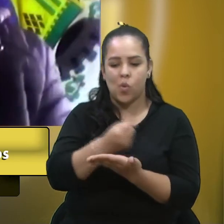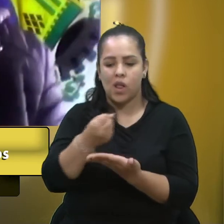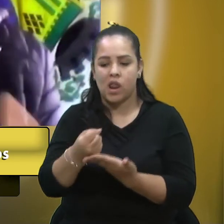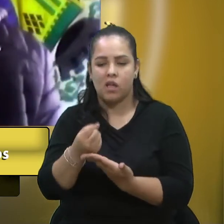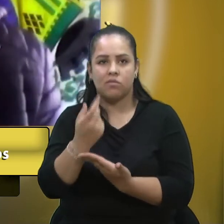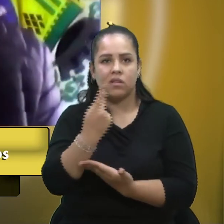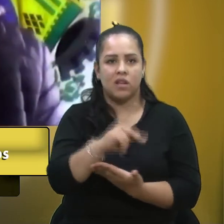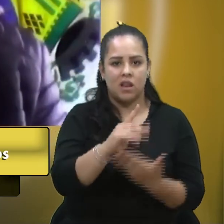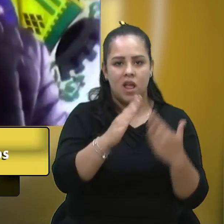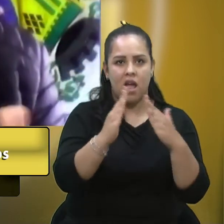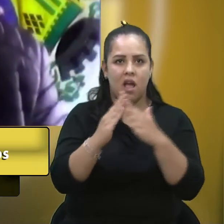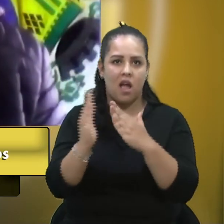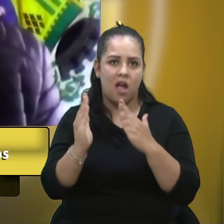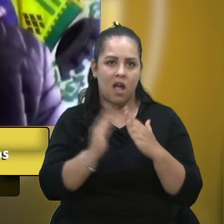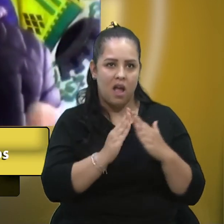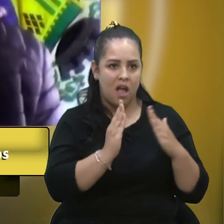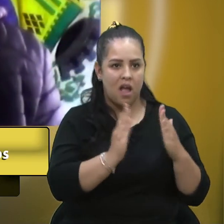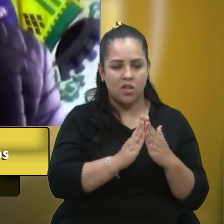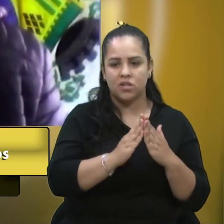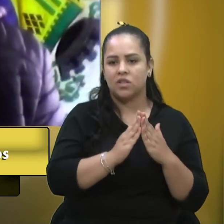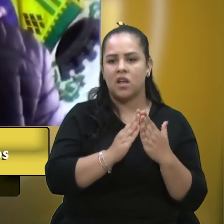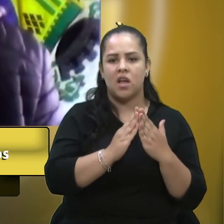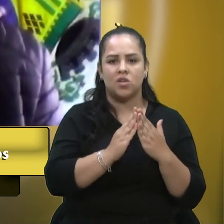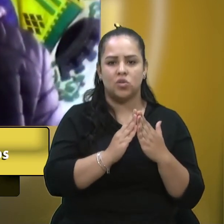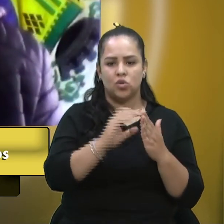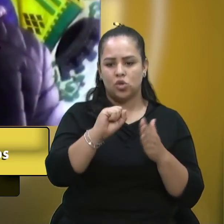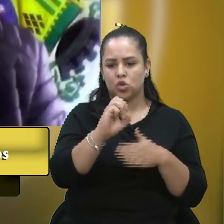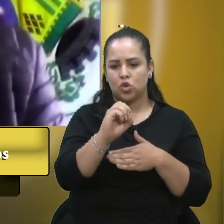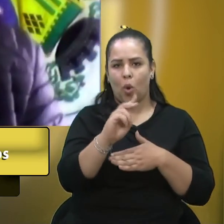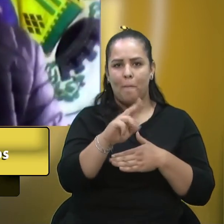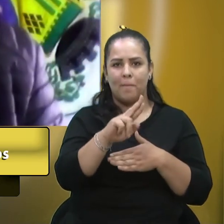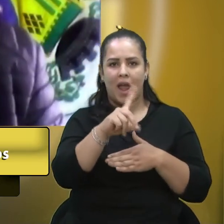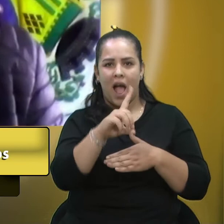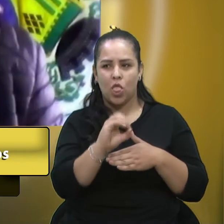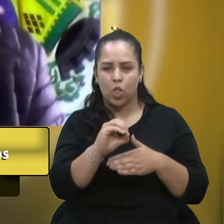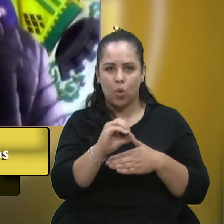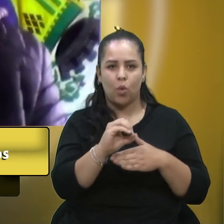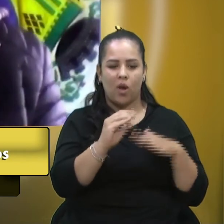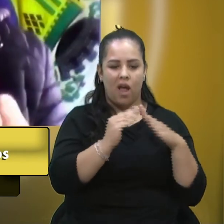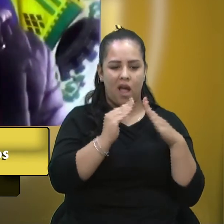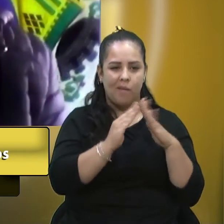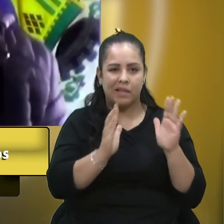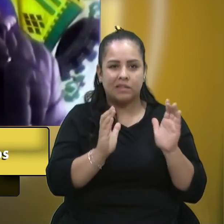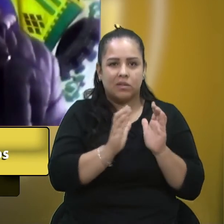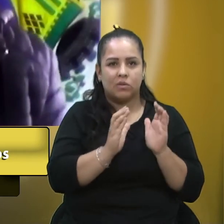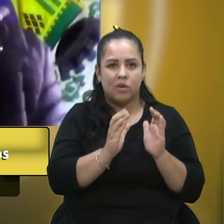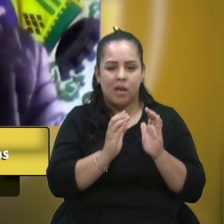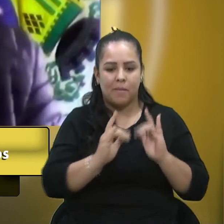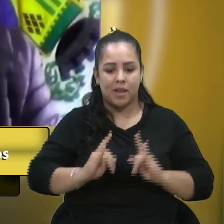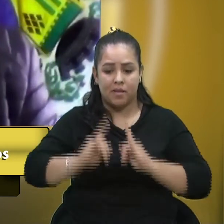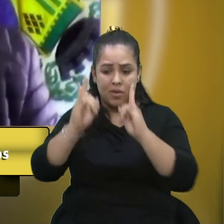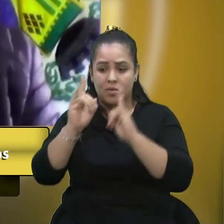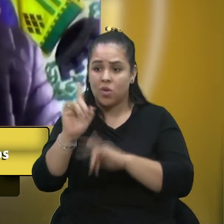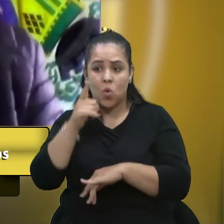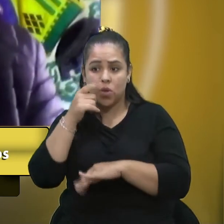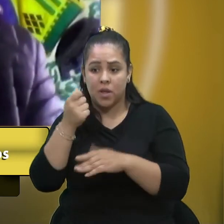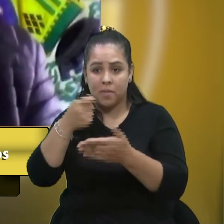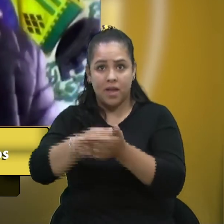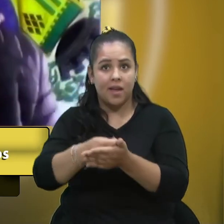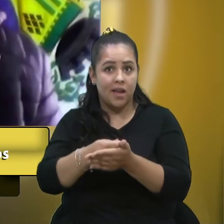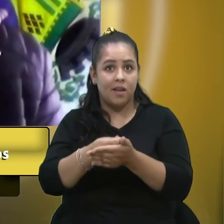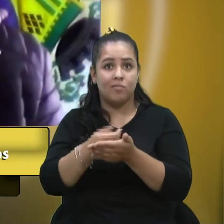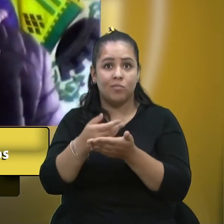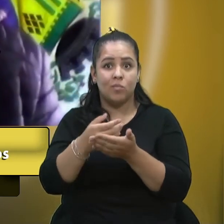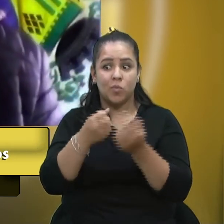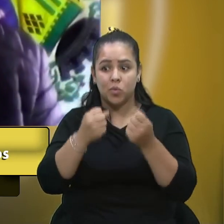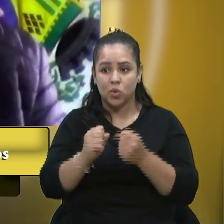seja de uma casa, de um sobrado ou de um apartamento, que não conseguiram pagar, estavam prestes a perderem a sua